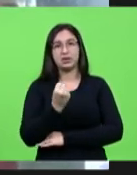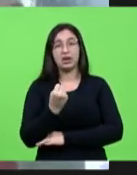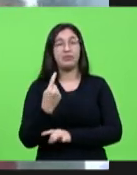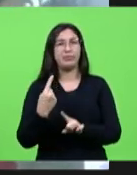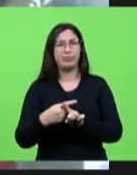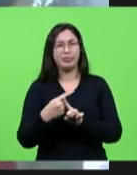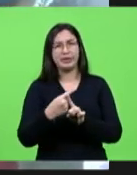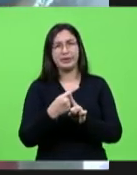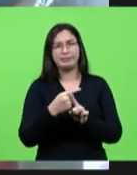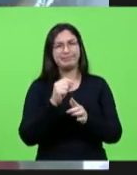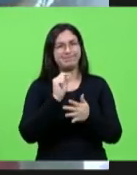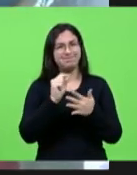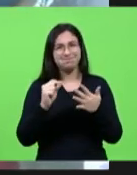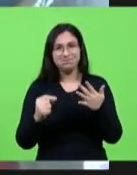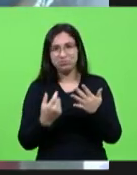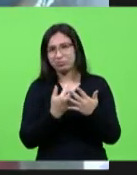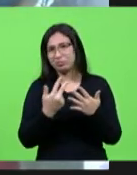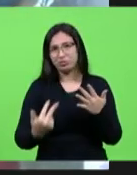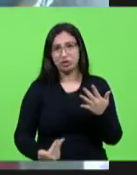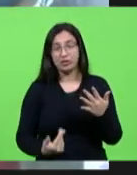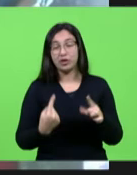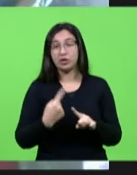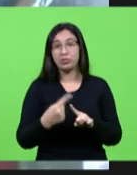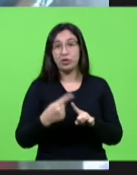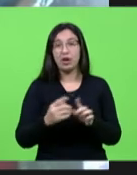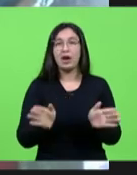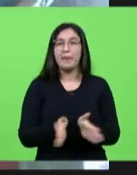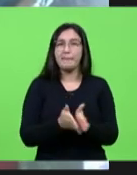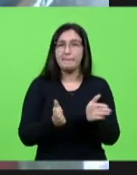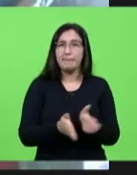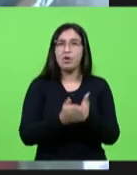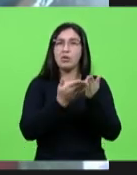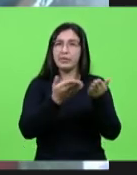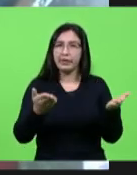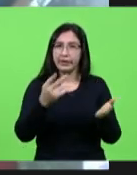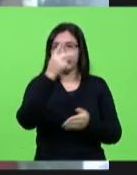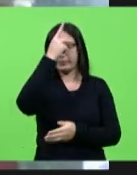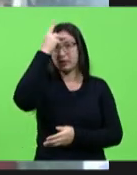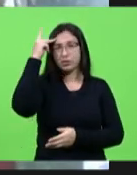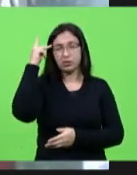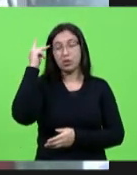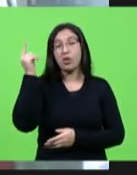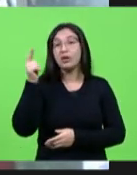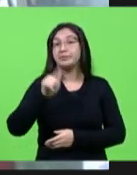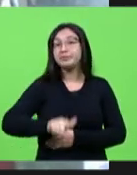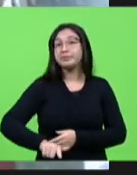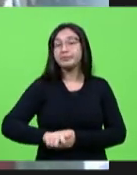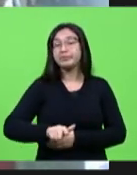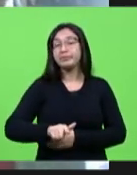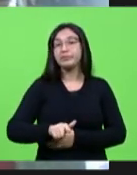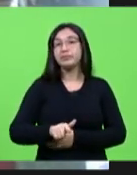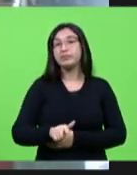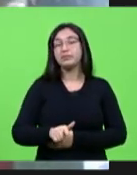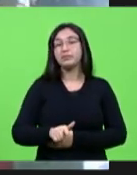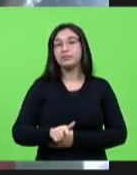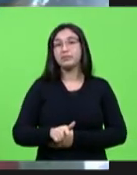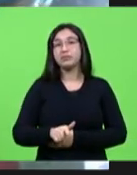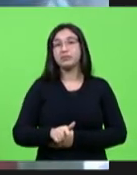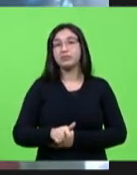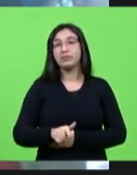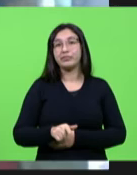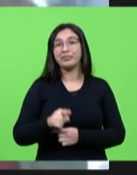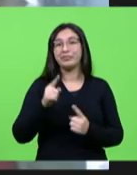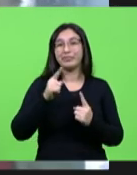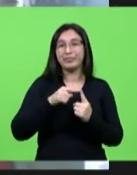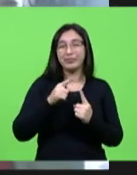razões é grave pelo empobrecimento das pessoas é grave pelos pelo tipo de